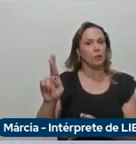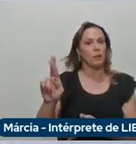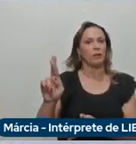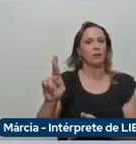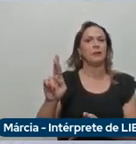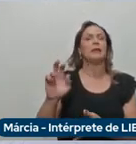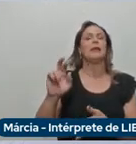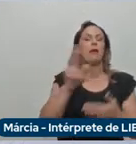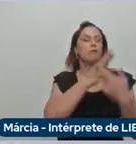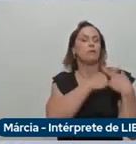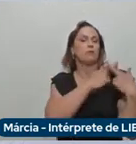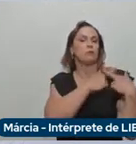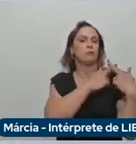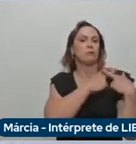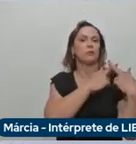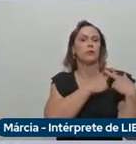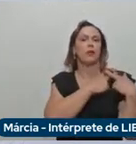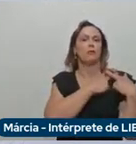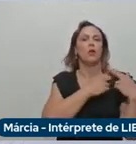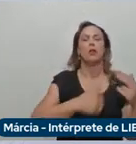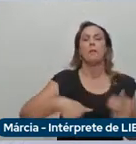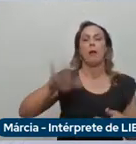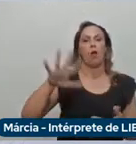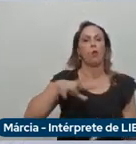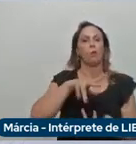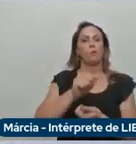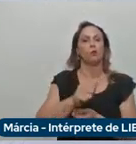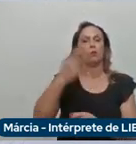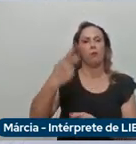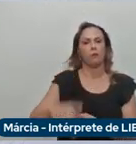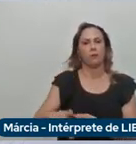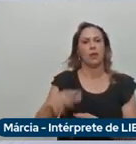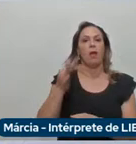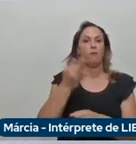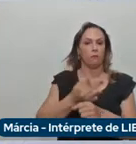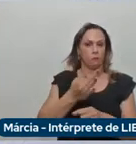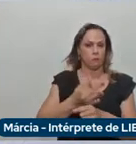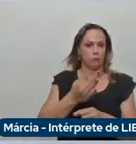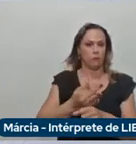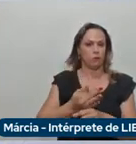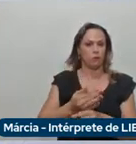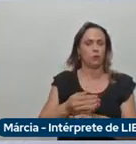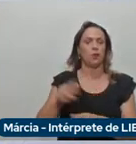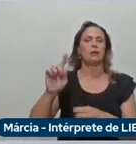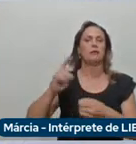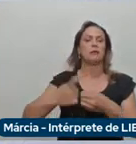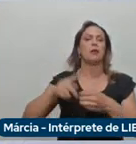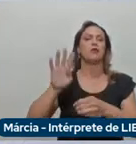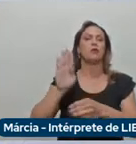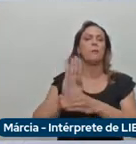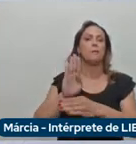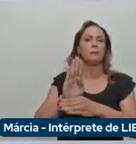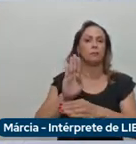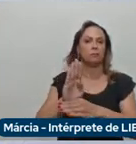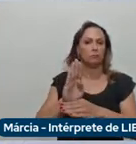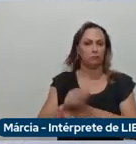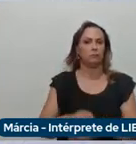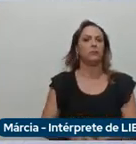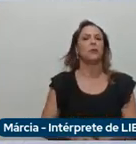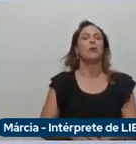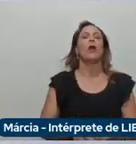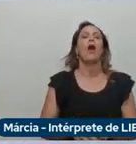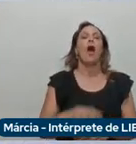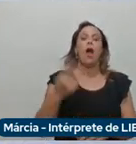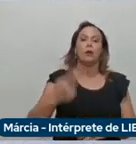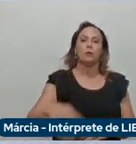o polo automotivo Fiat em Betim. Sob sua gestão operacional, a planta de Betim alcançou um nível